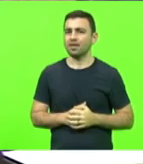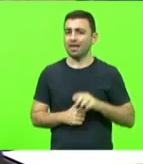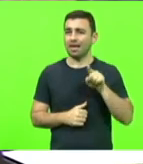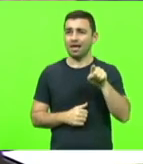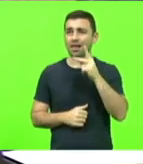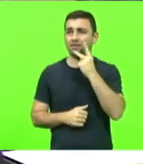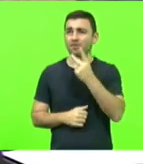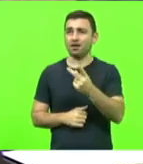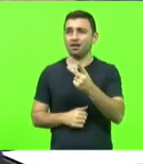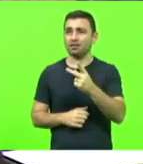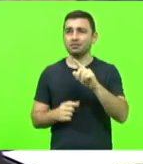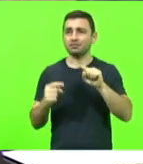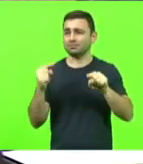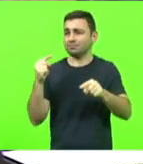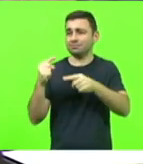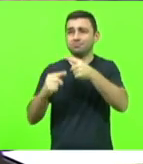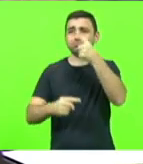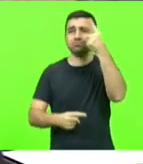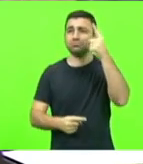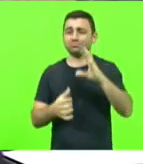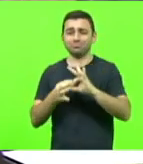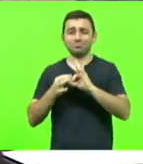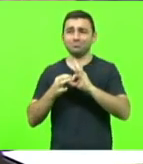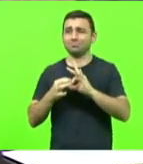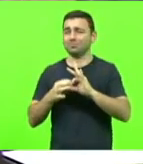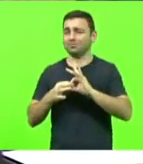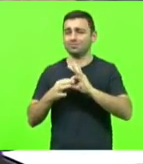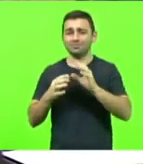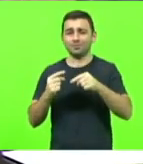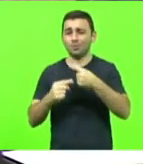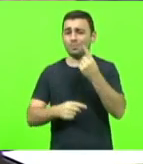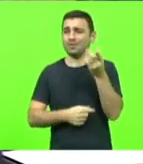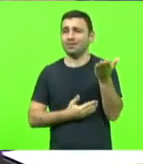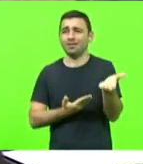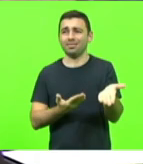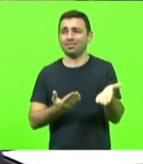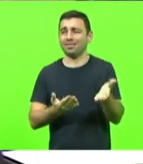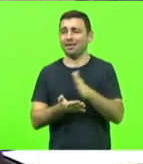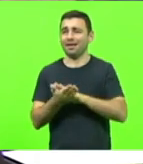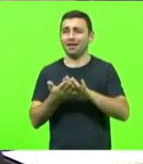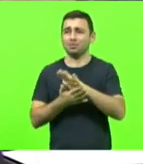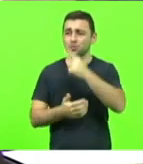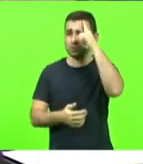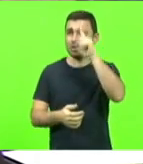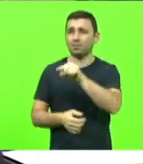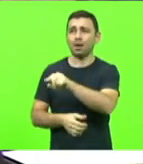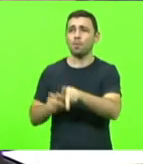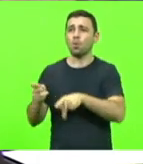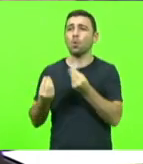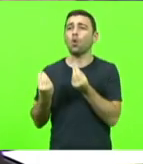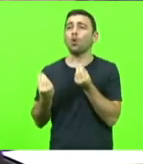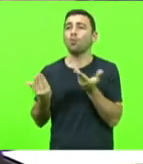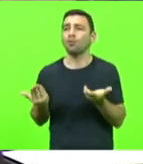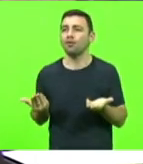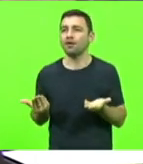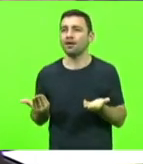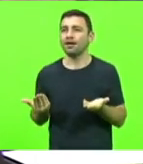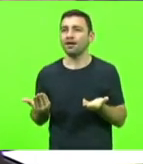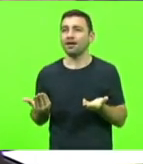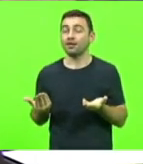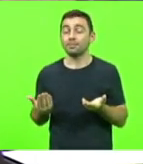desconectada com a realidade do povo. Me parece que o Conselho